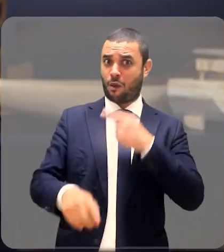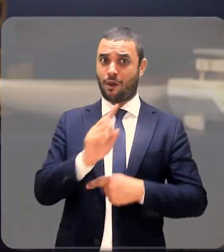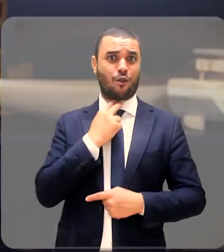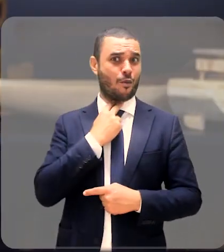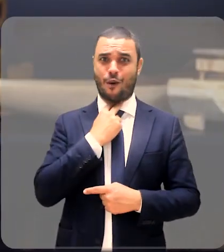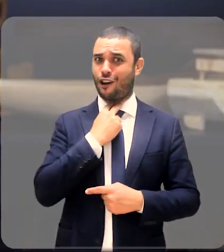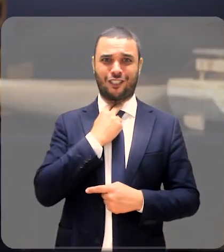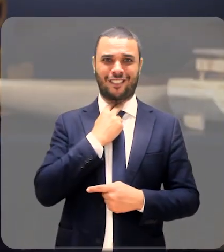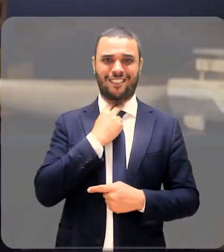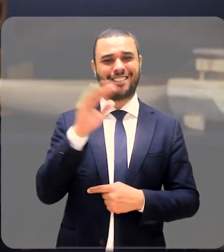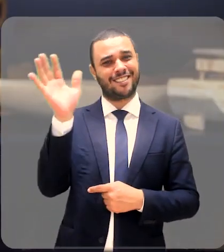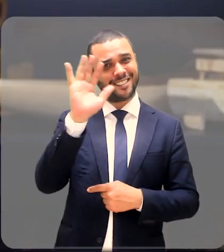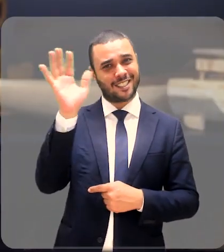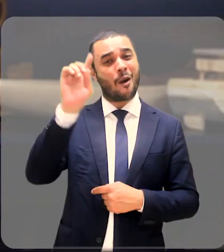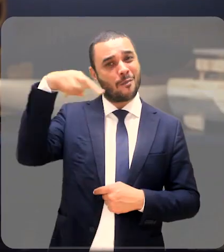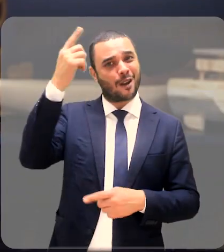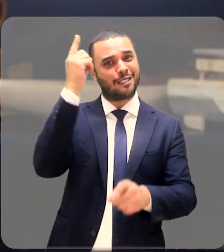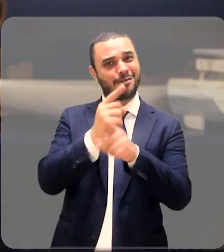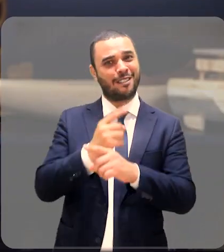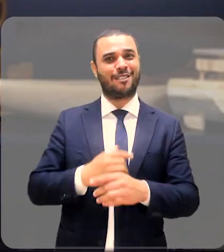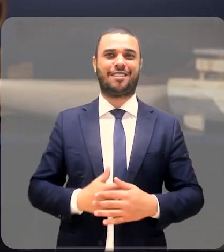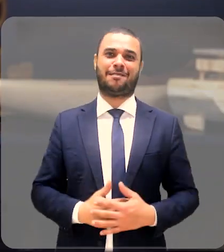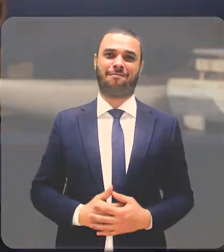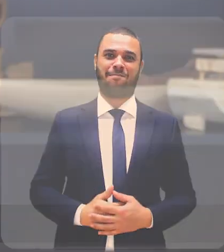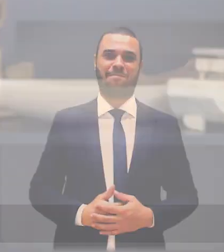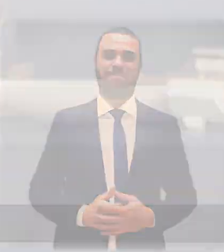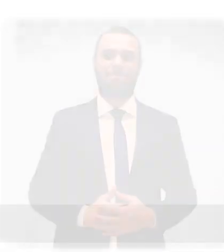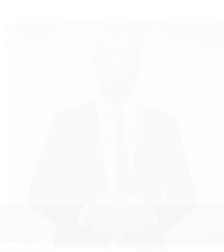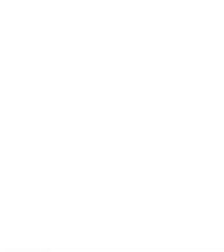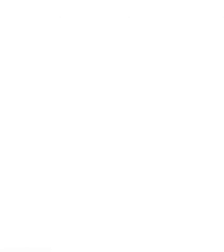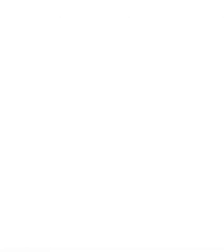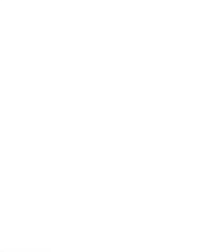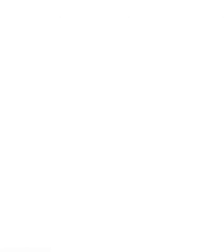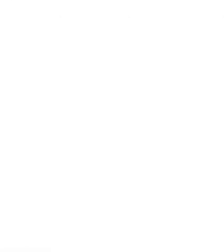Tchau, gente! Até o próximo Minuto Direitos Humanos.